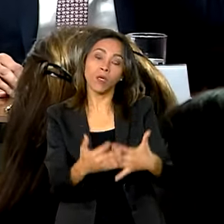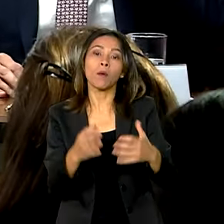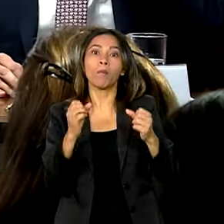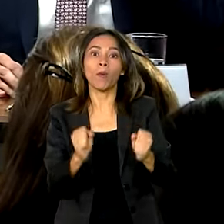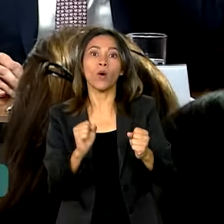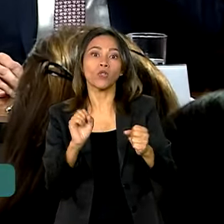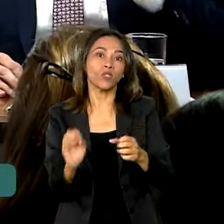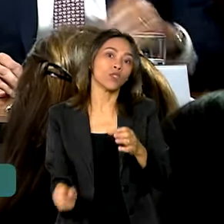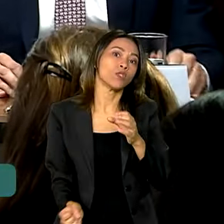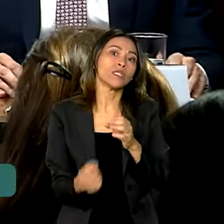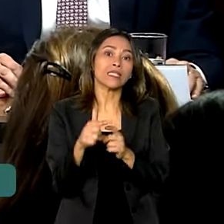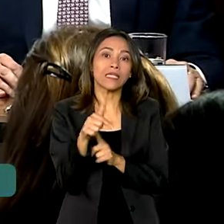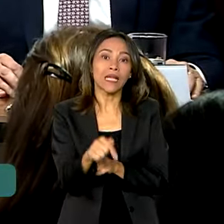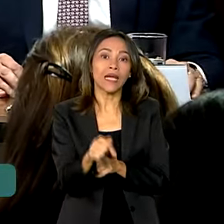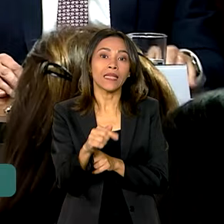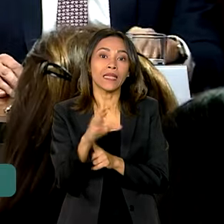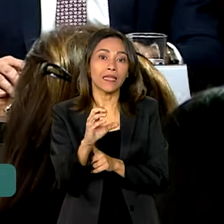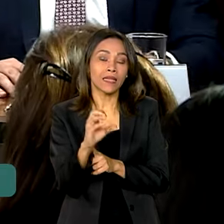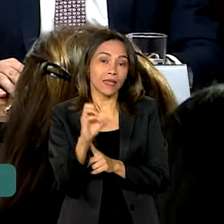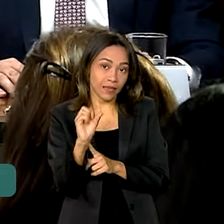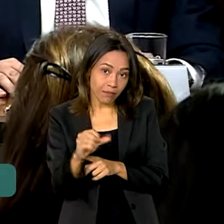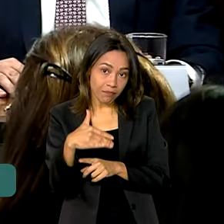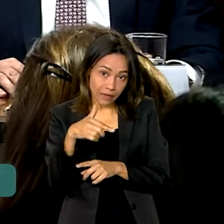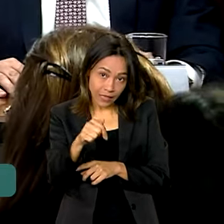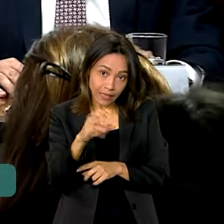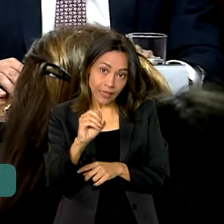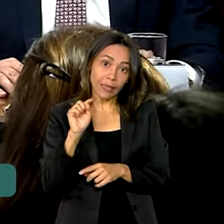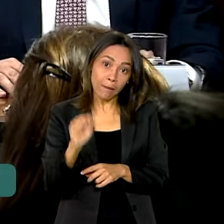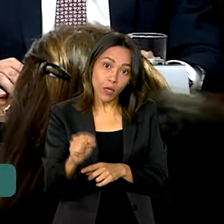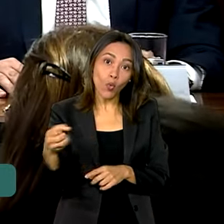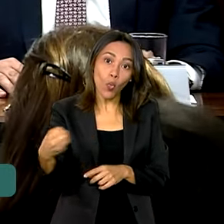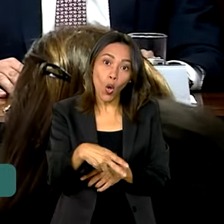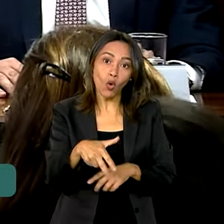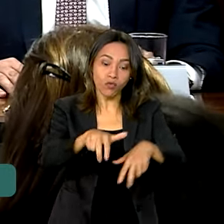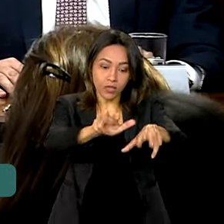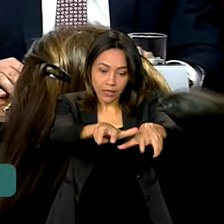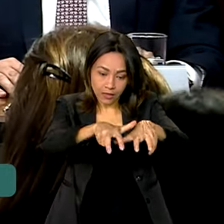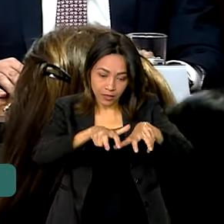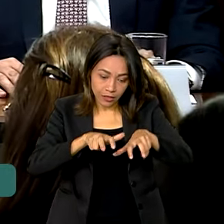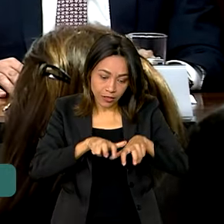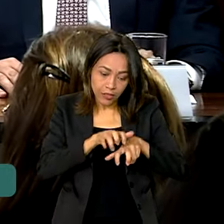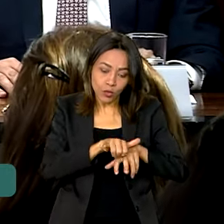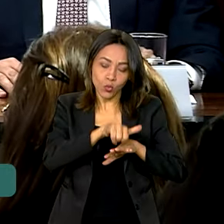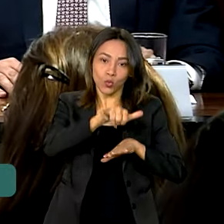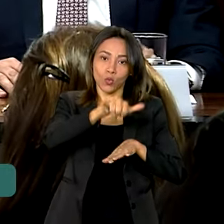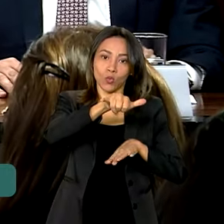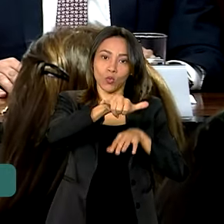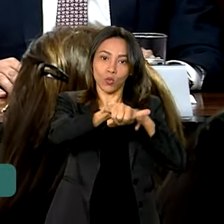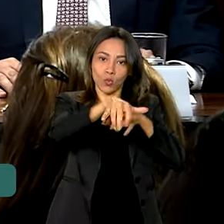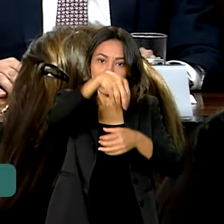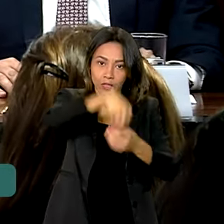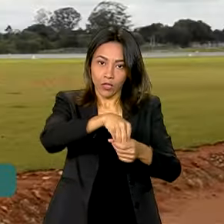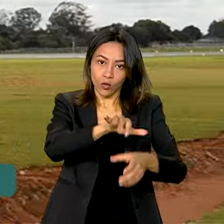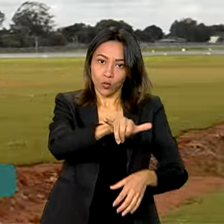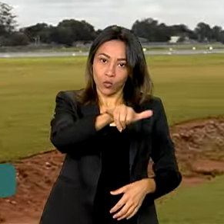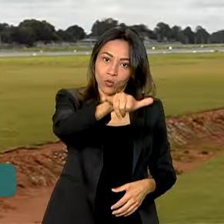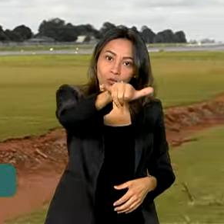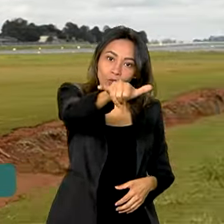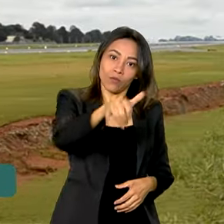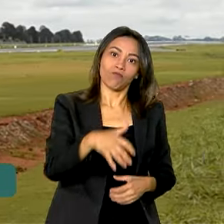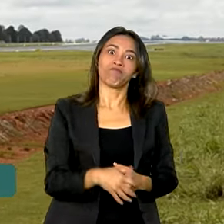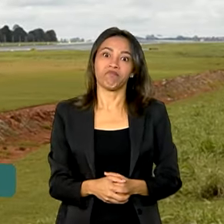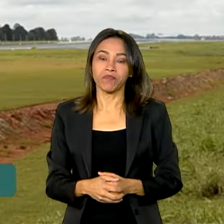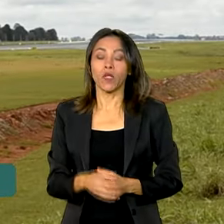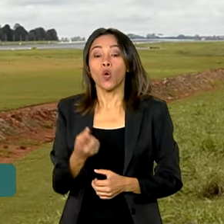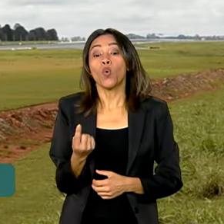mil novos assentos durante o ano, que vai gerar para a economia brasileira 25 milhões de dólares. O valor